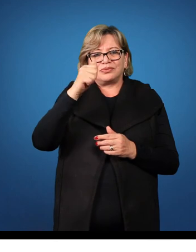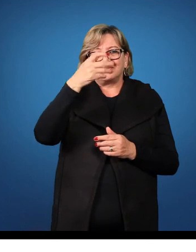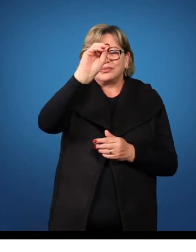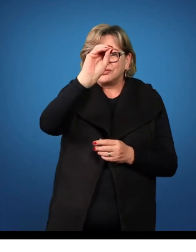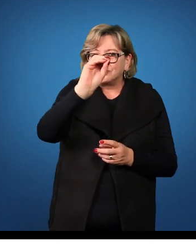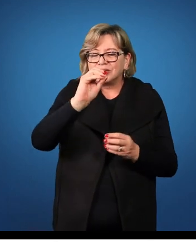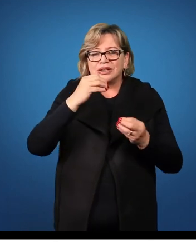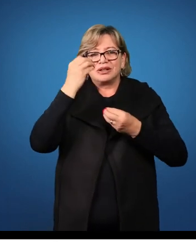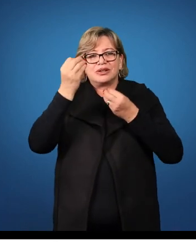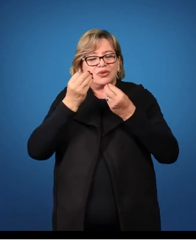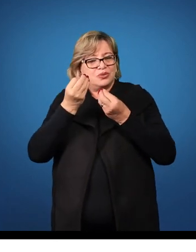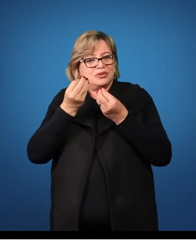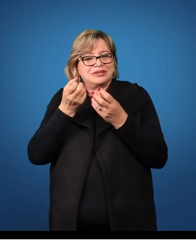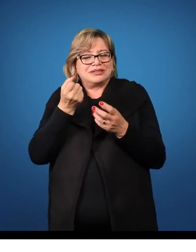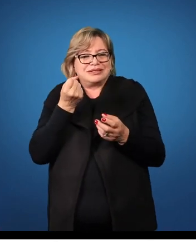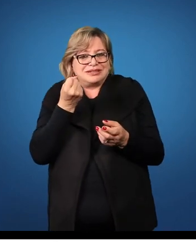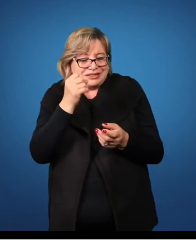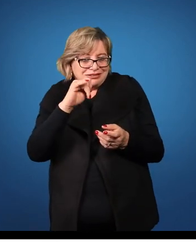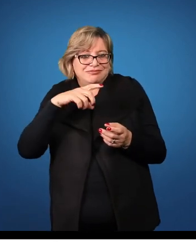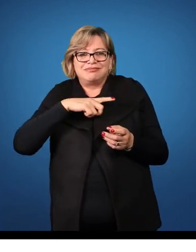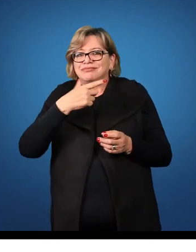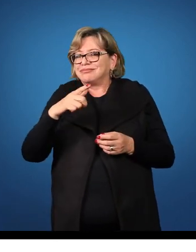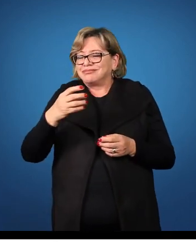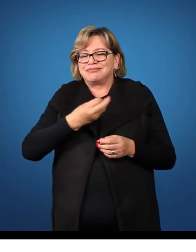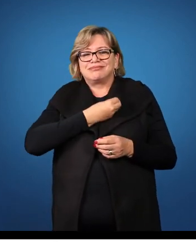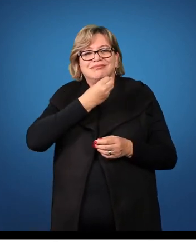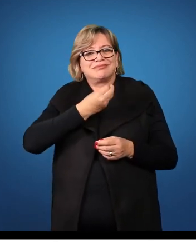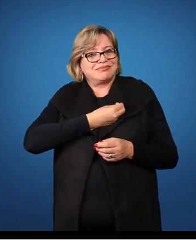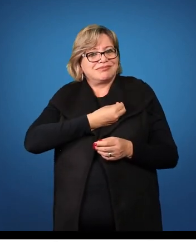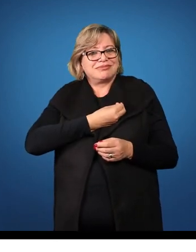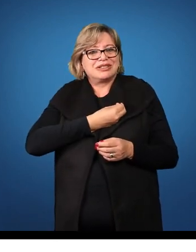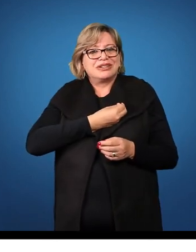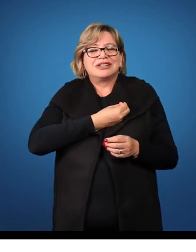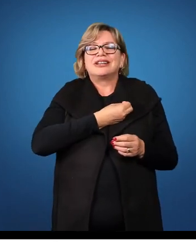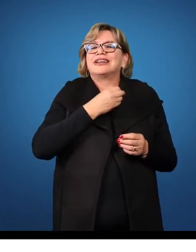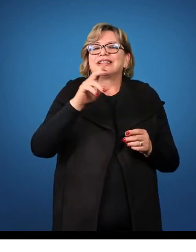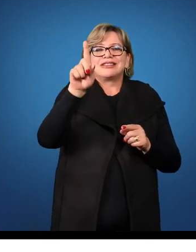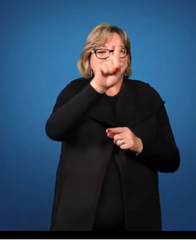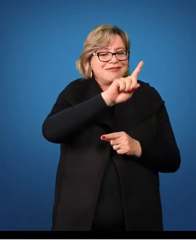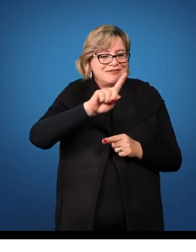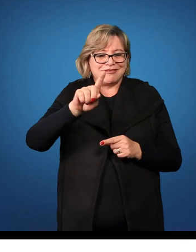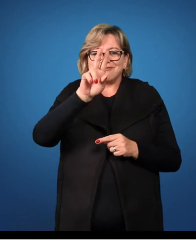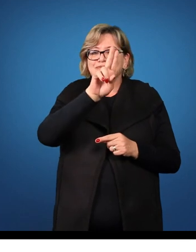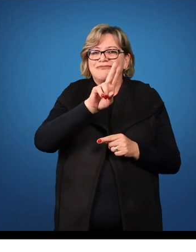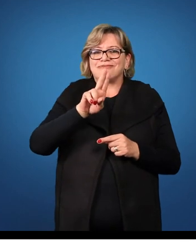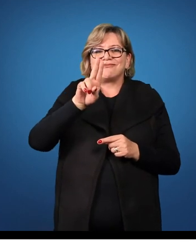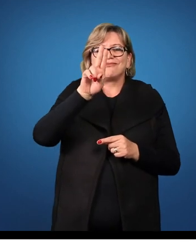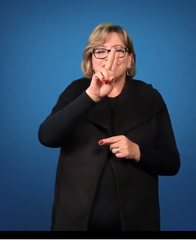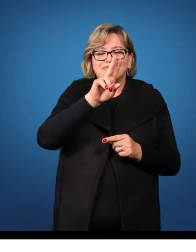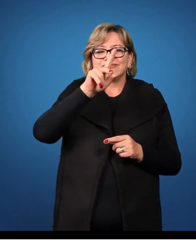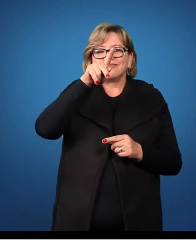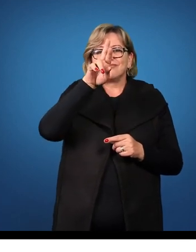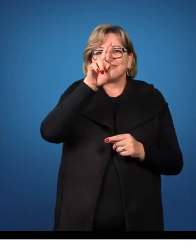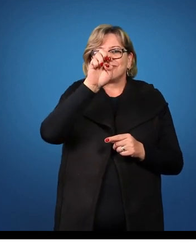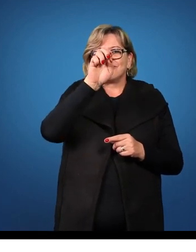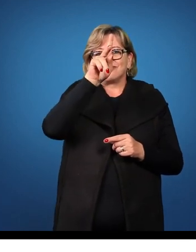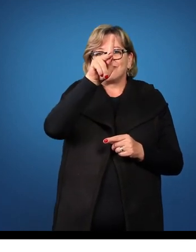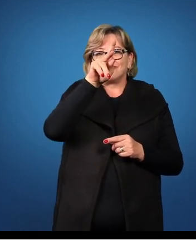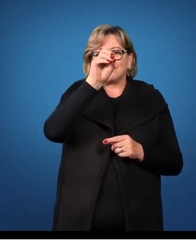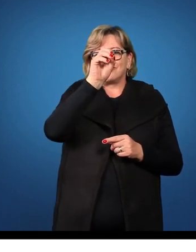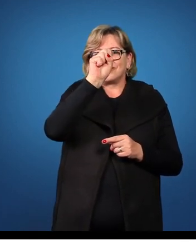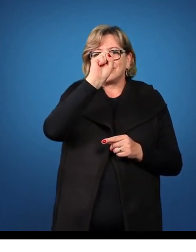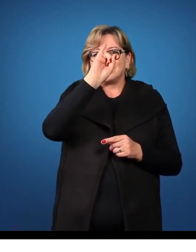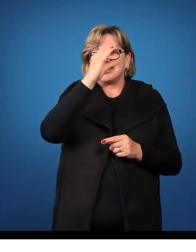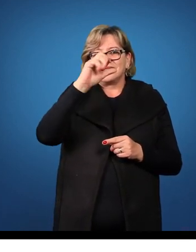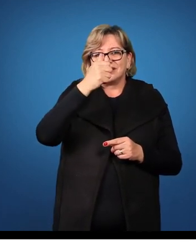consoante e hábe quando iniciar por vogal ou por H. Se eu quero dizer,